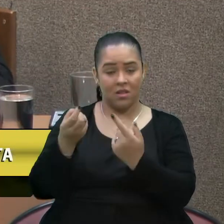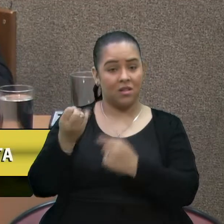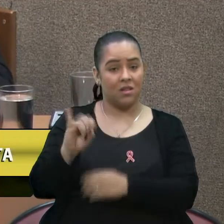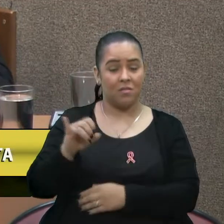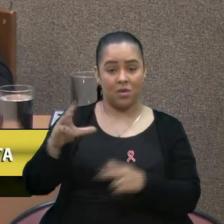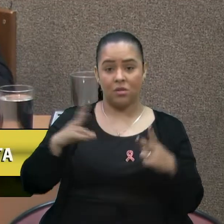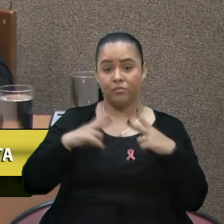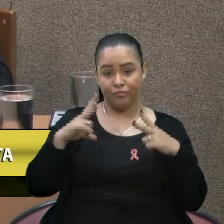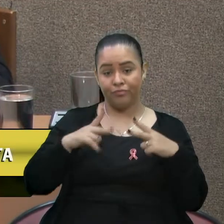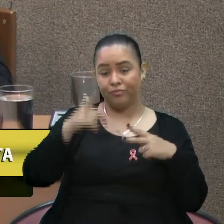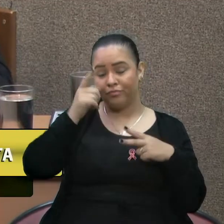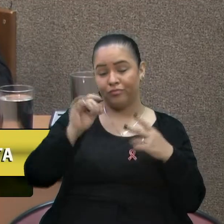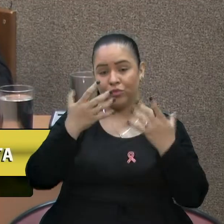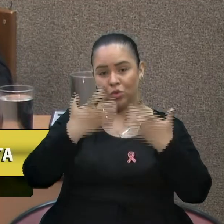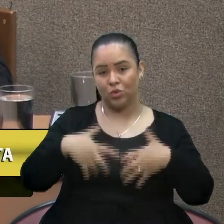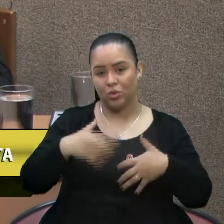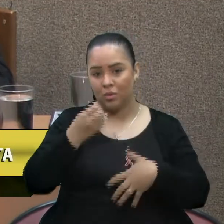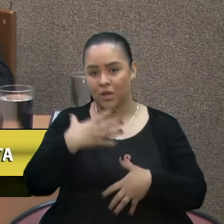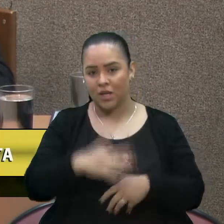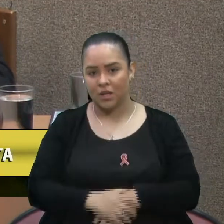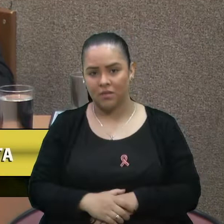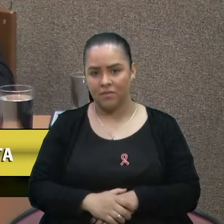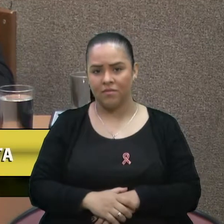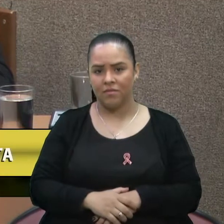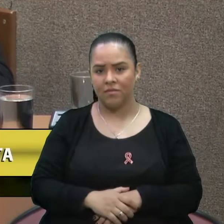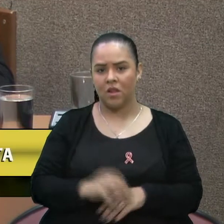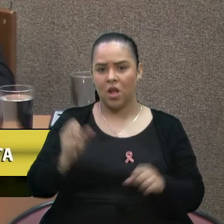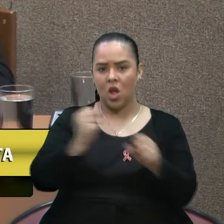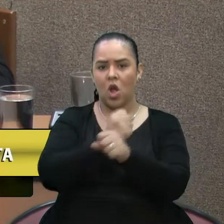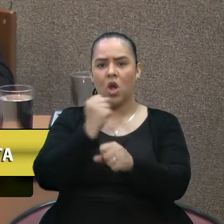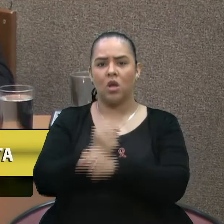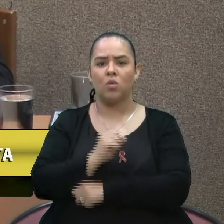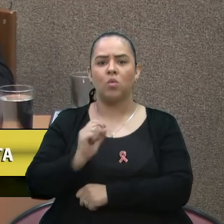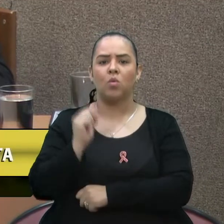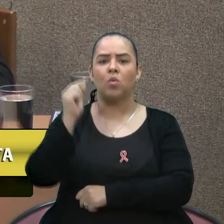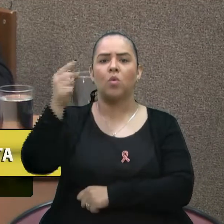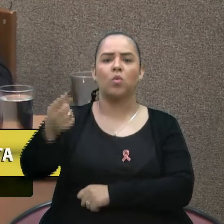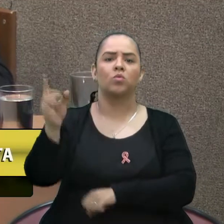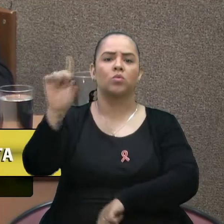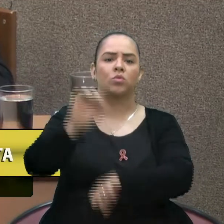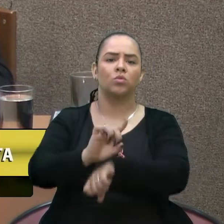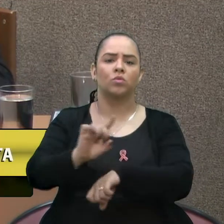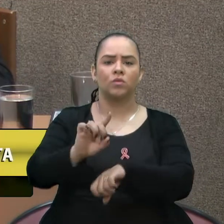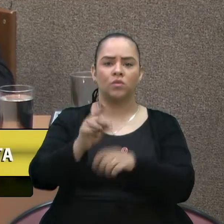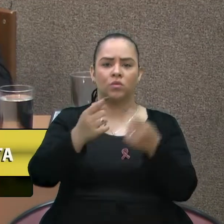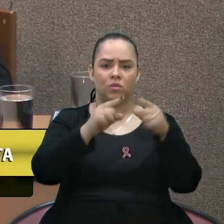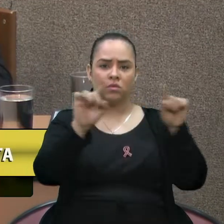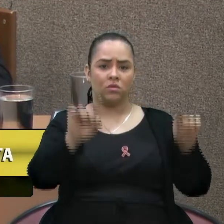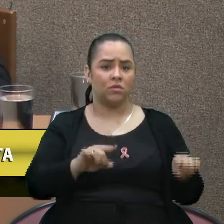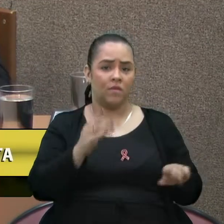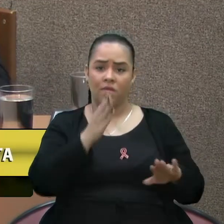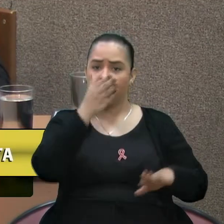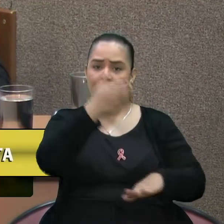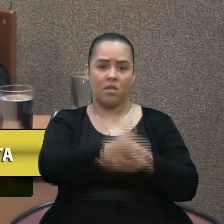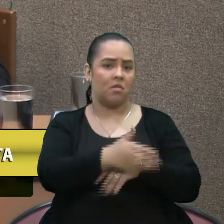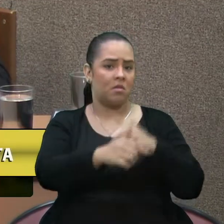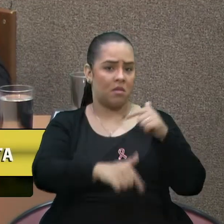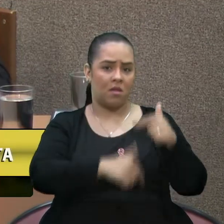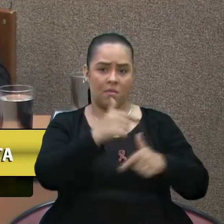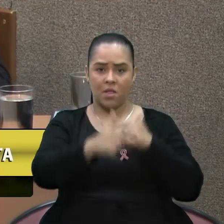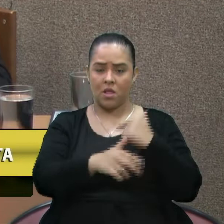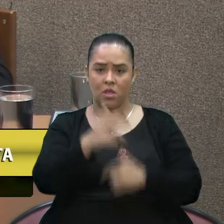funciona, né? Constrói a escola, o posto do dia para a noite, no outro dia os funcionários públicos vão lá trabalhar, fazer o trabalho deles,